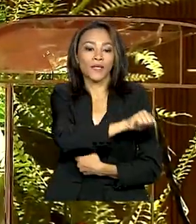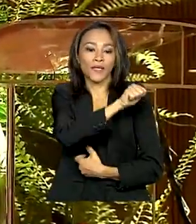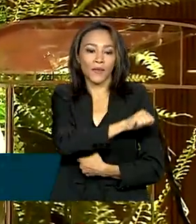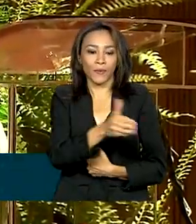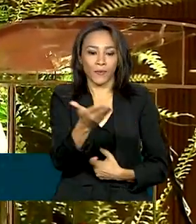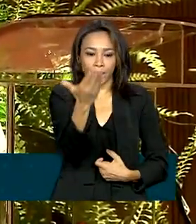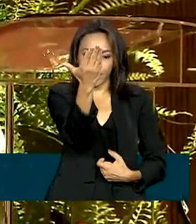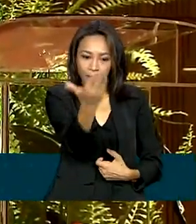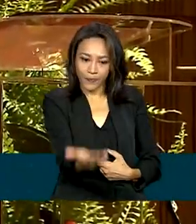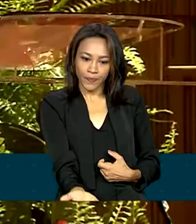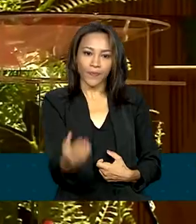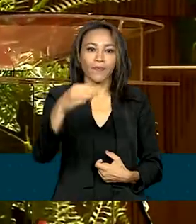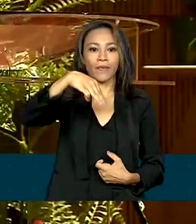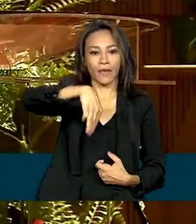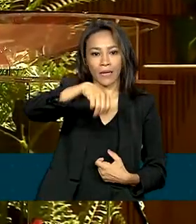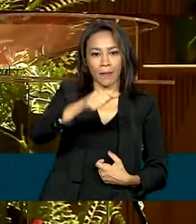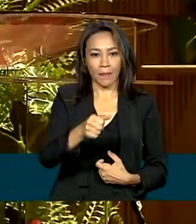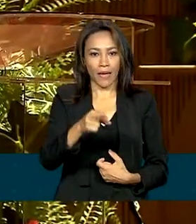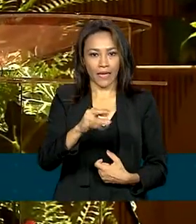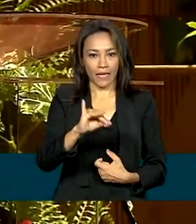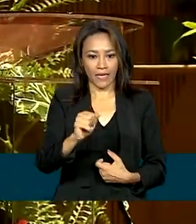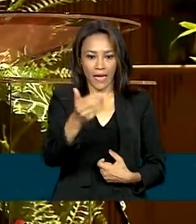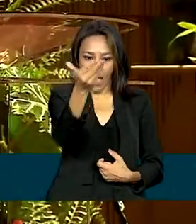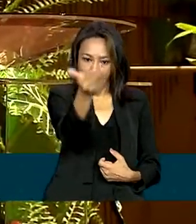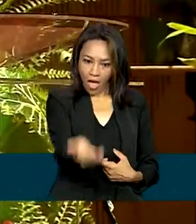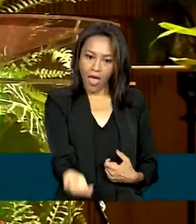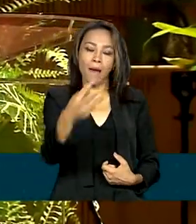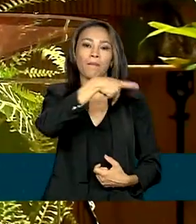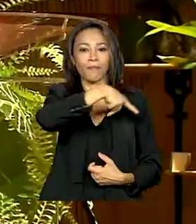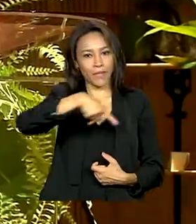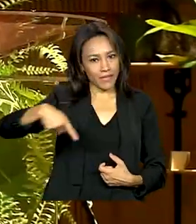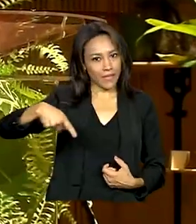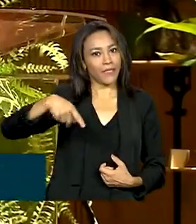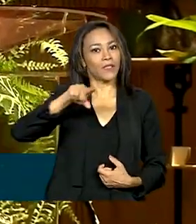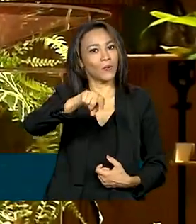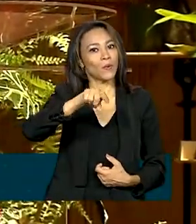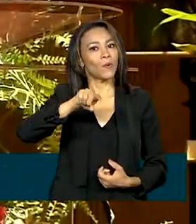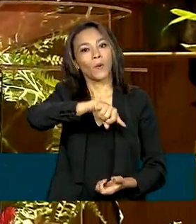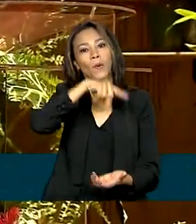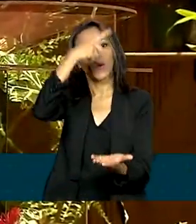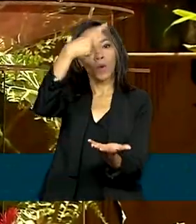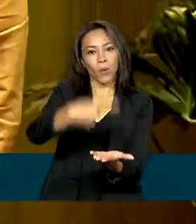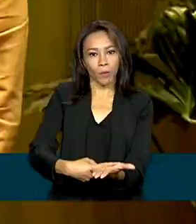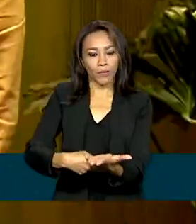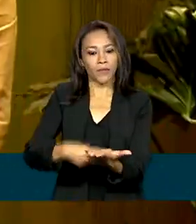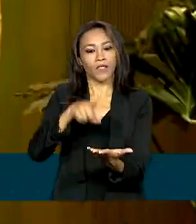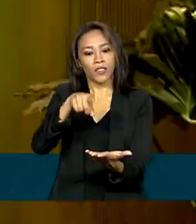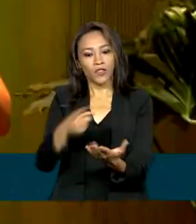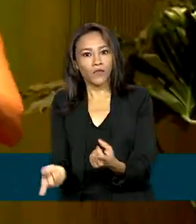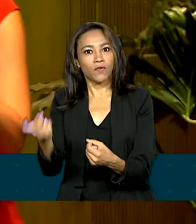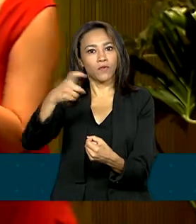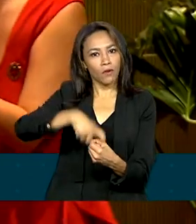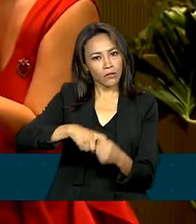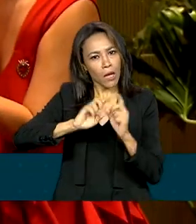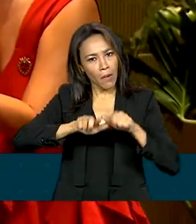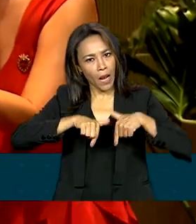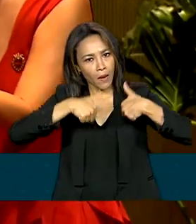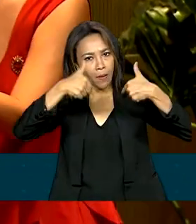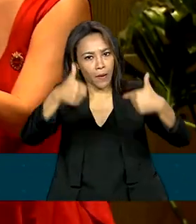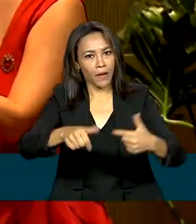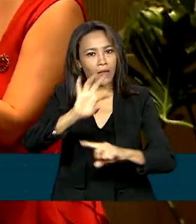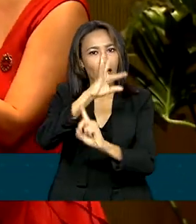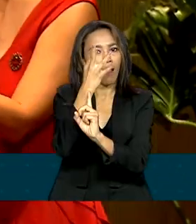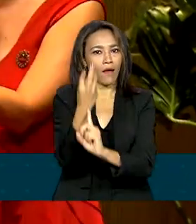Maria Marighella chega à presidência com a missão de reconstruir a FUNARTE, responsável